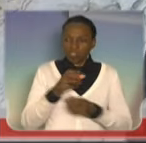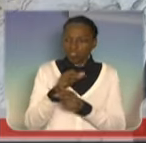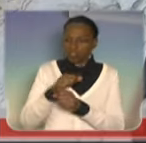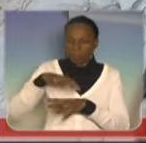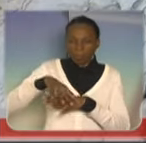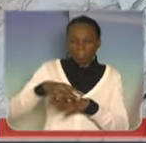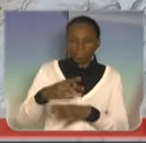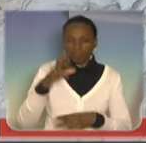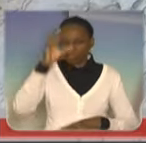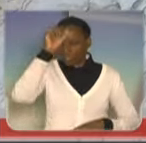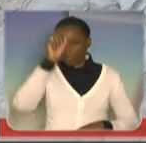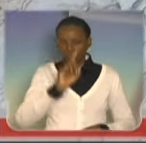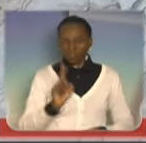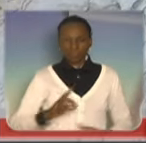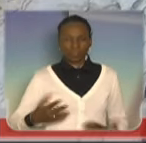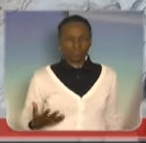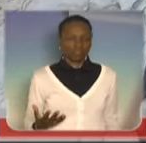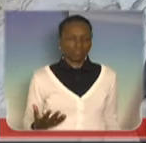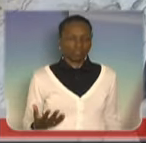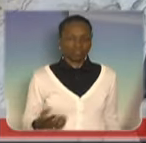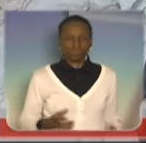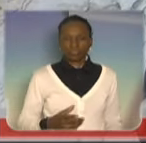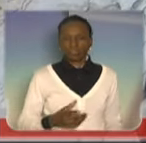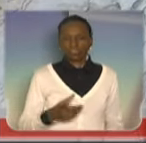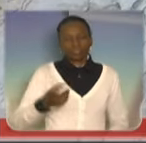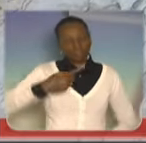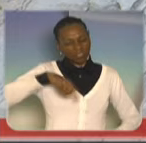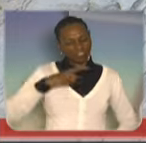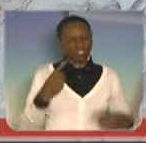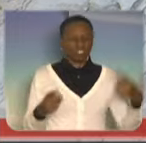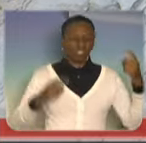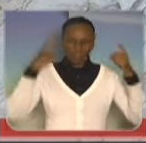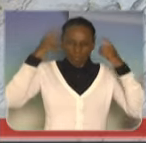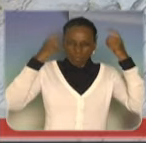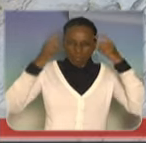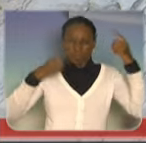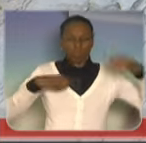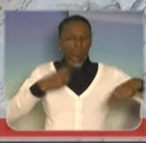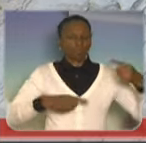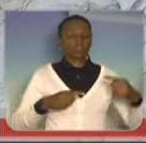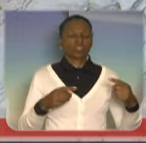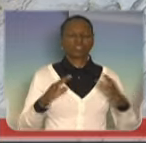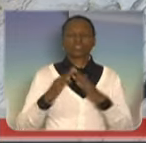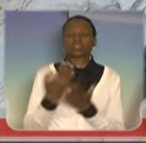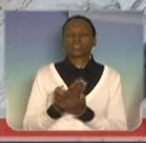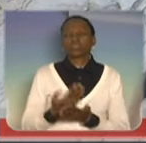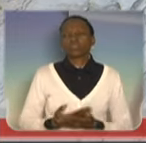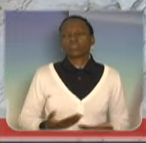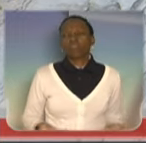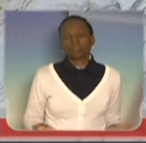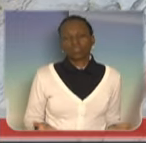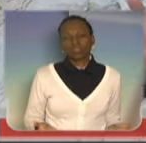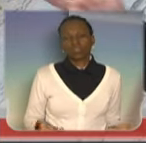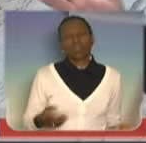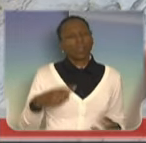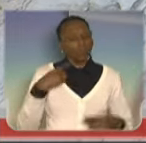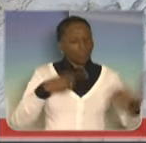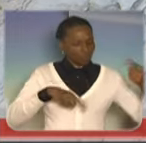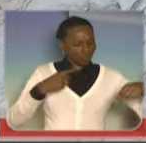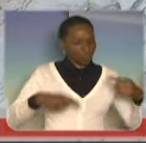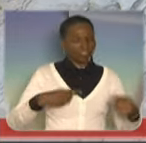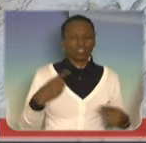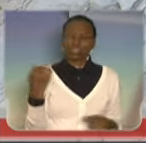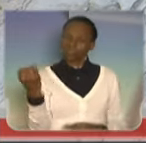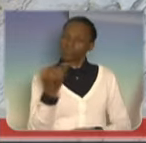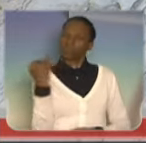matérias. E nós estamos preocupados, deputado, com política em escola. Eu acho que a política é necessária e importante. Vossa Excelência, eu creio que é um pouco